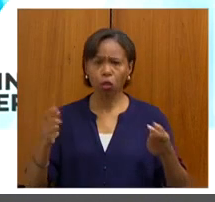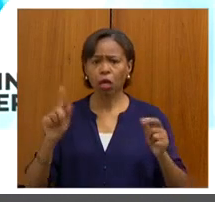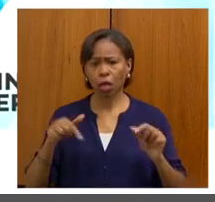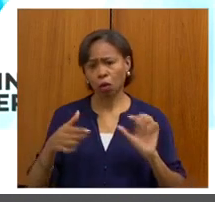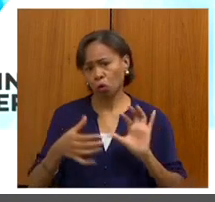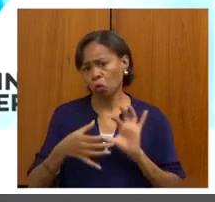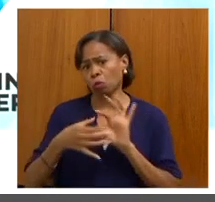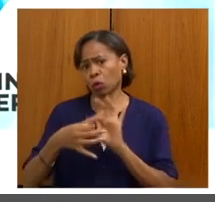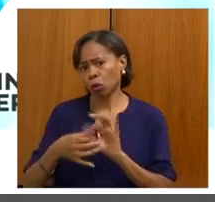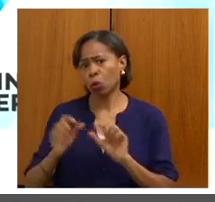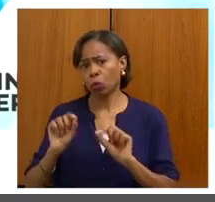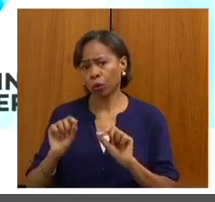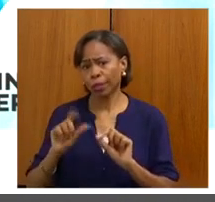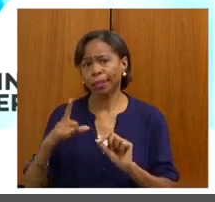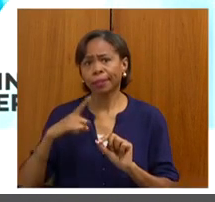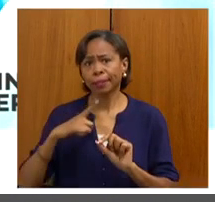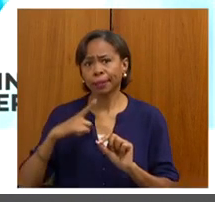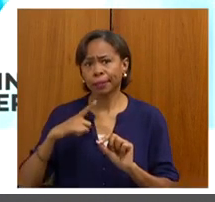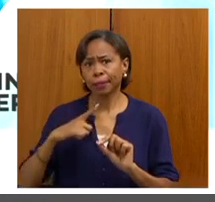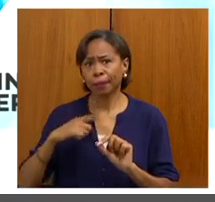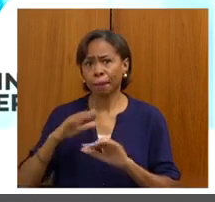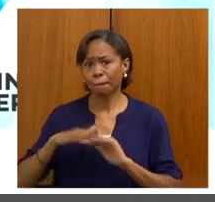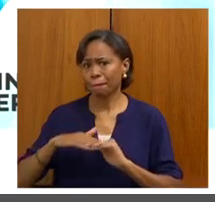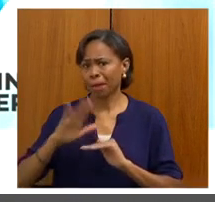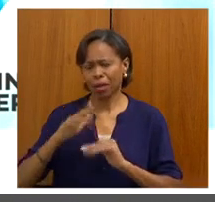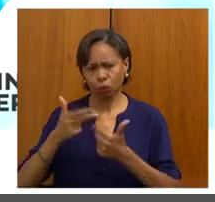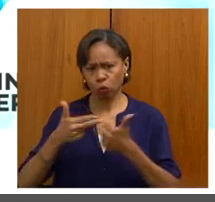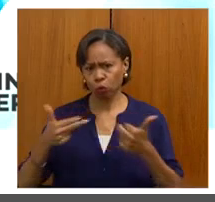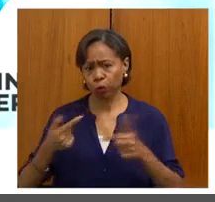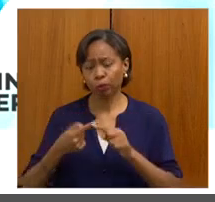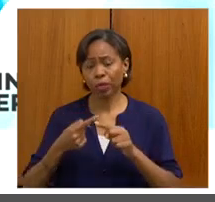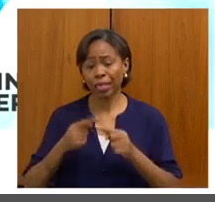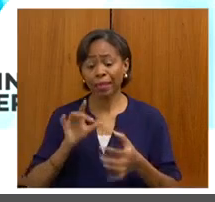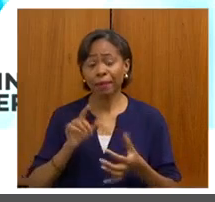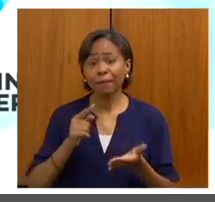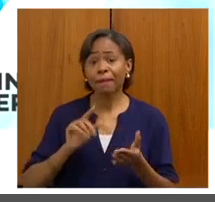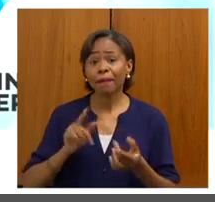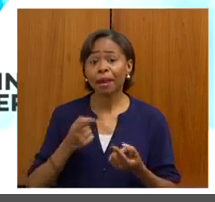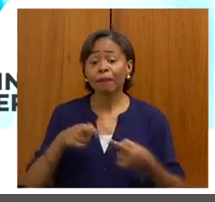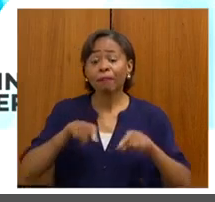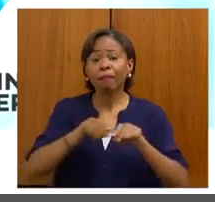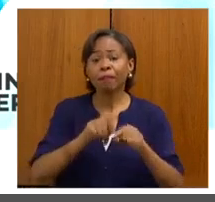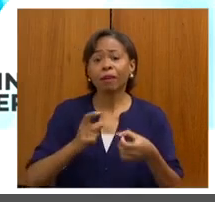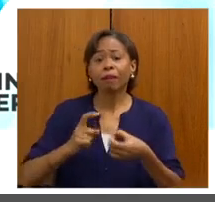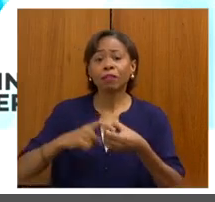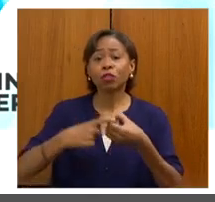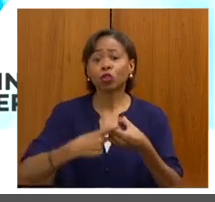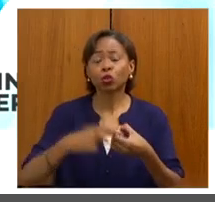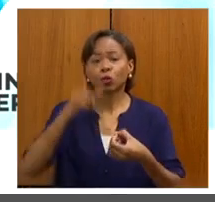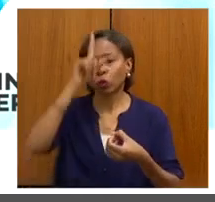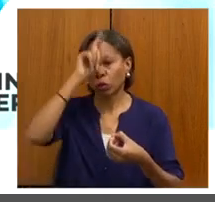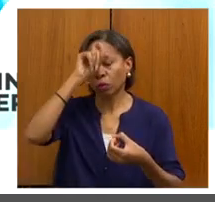lembrando, opera mais, porque tem vínculo com os hospitais que prestam serviços de cirurgia oncológica.